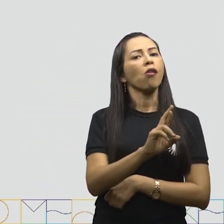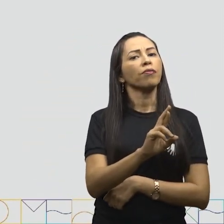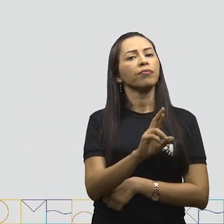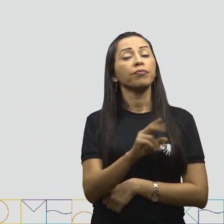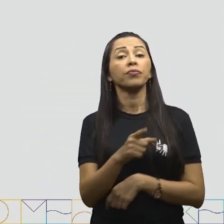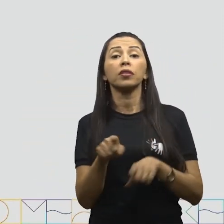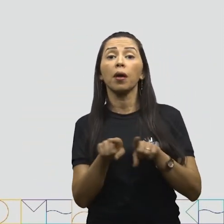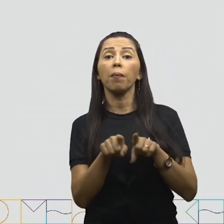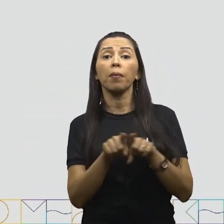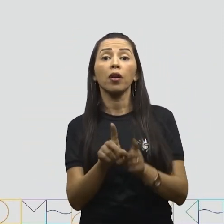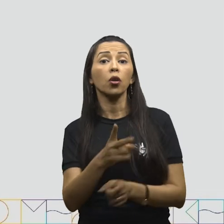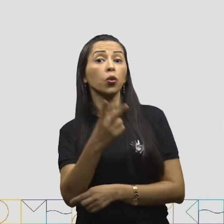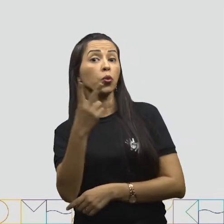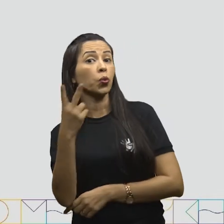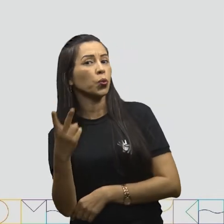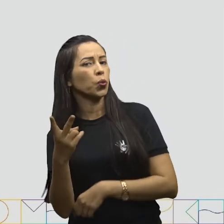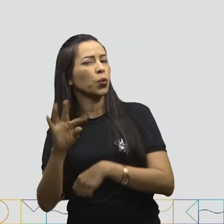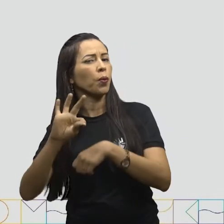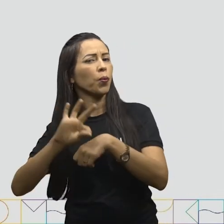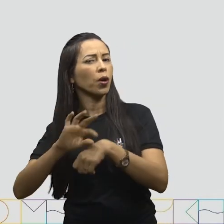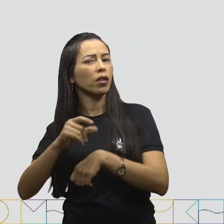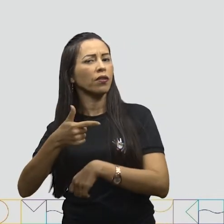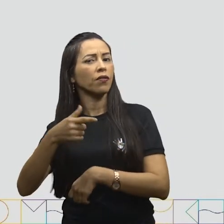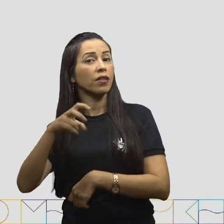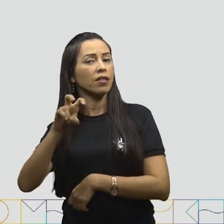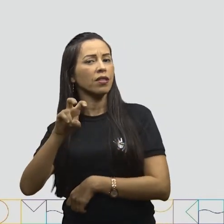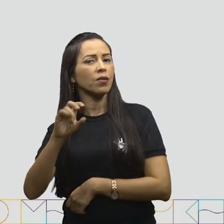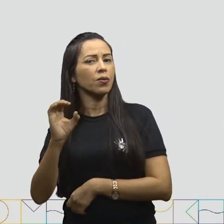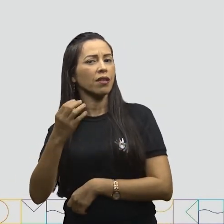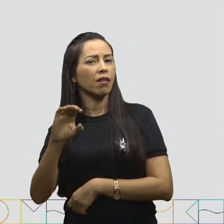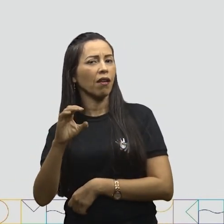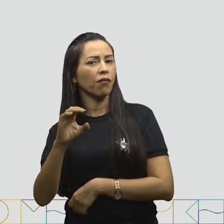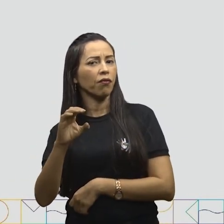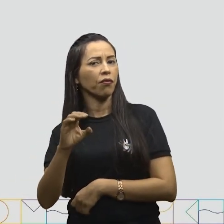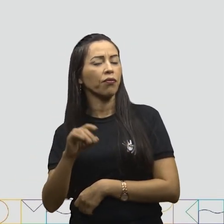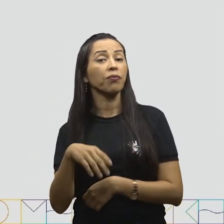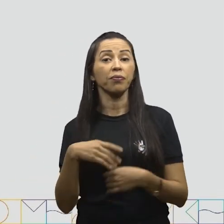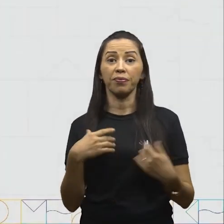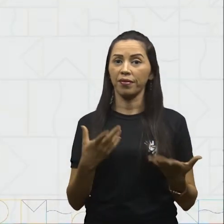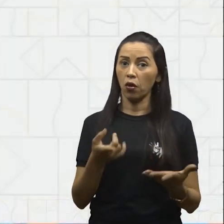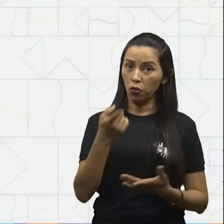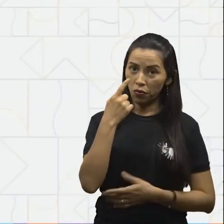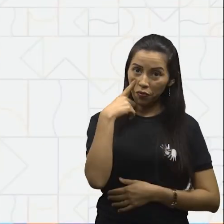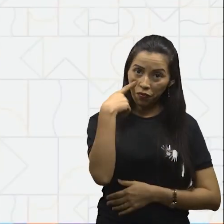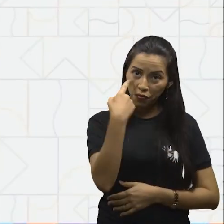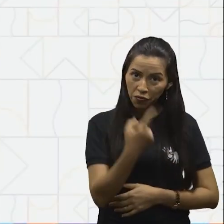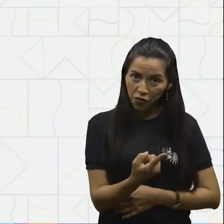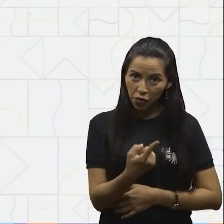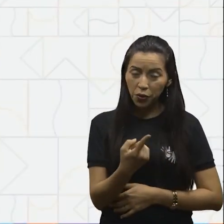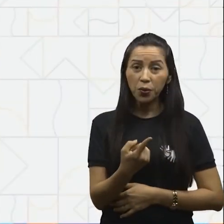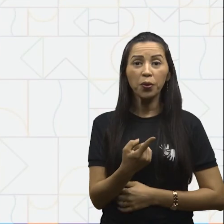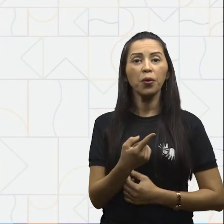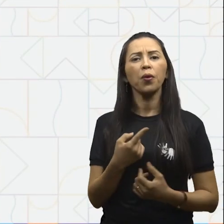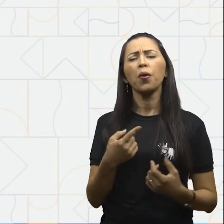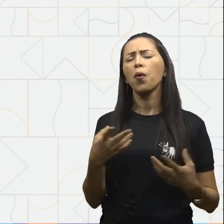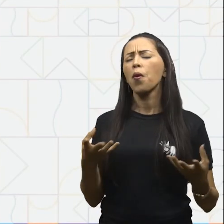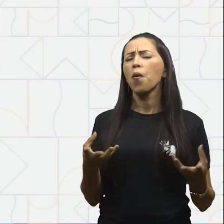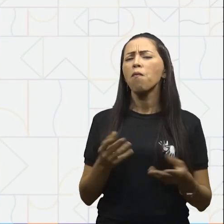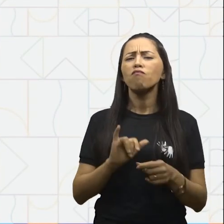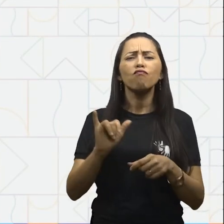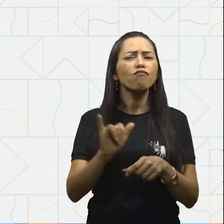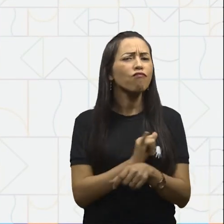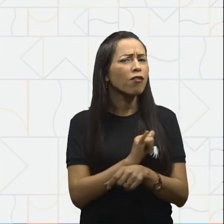e duas moedas de 25 centavos. Viram só quantas